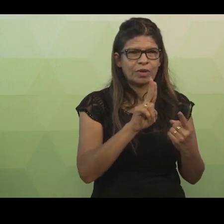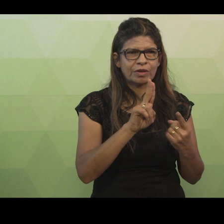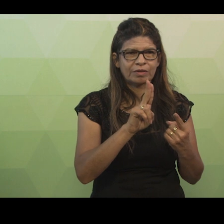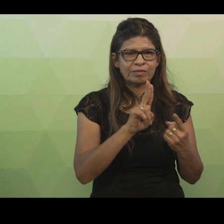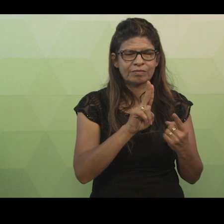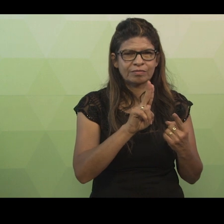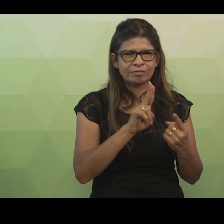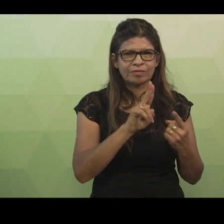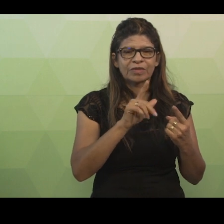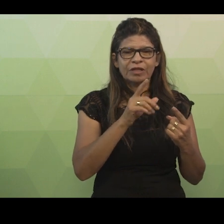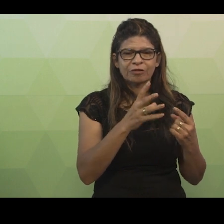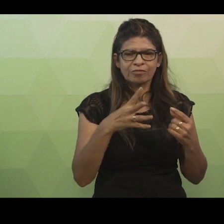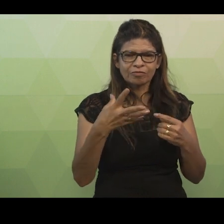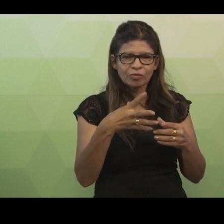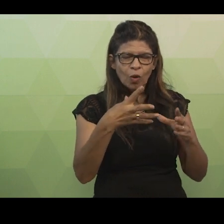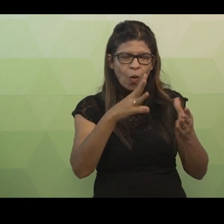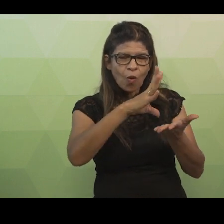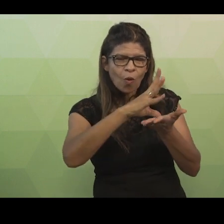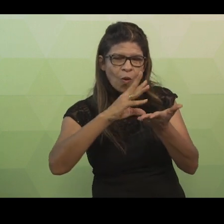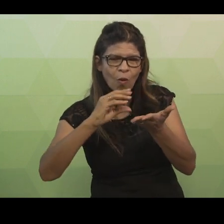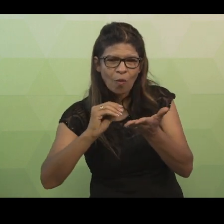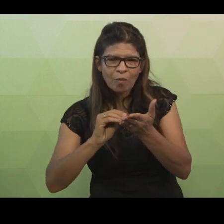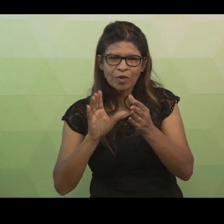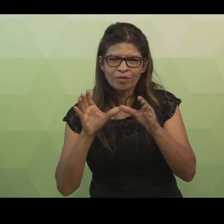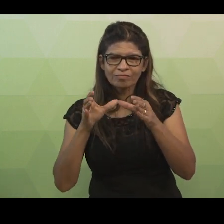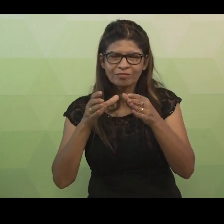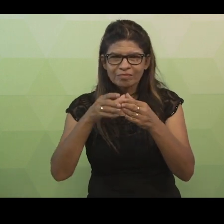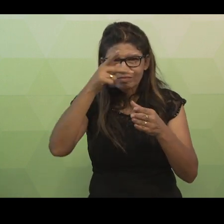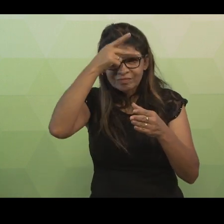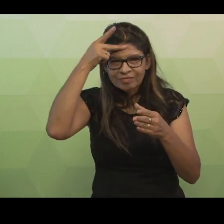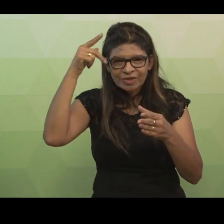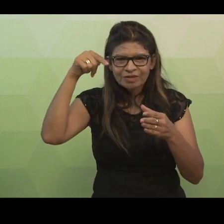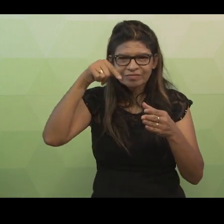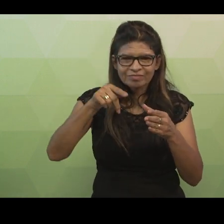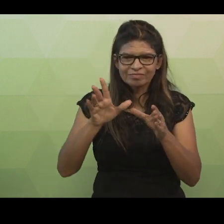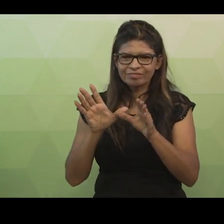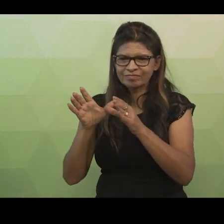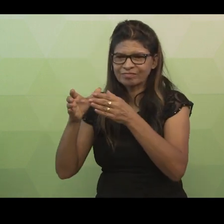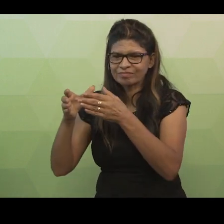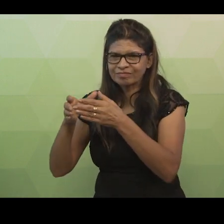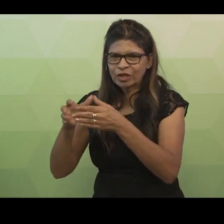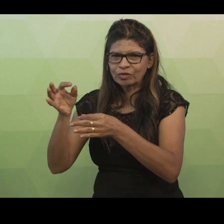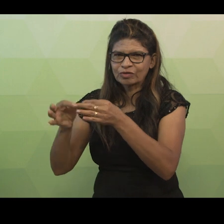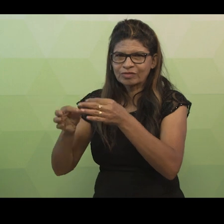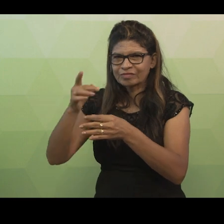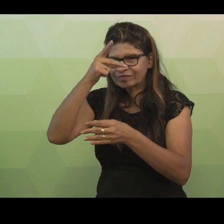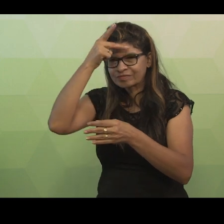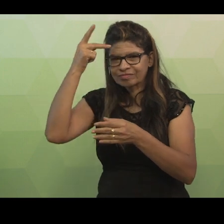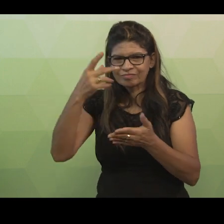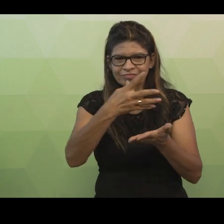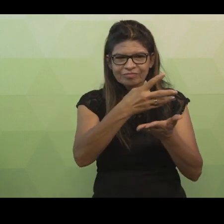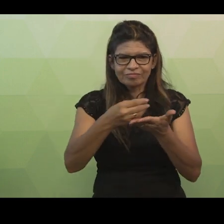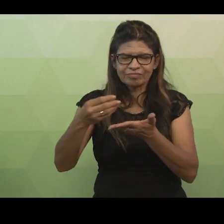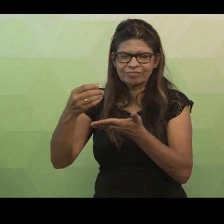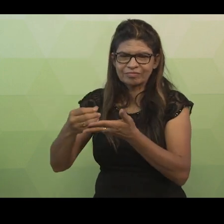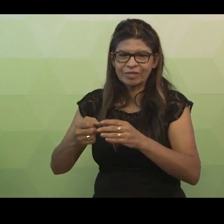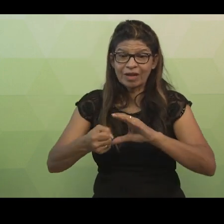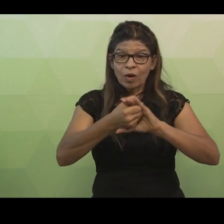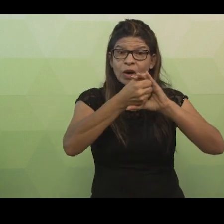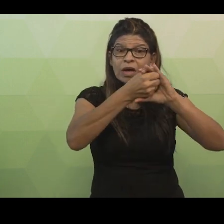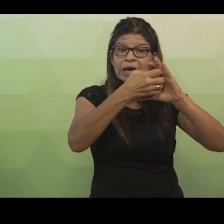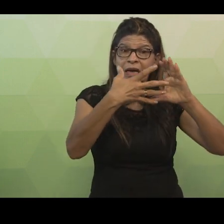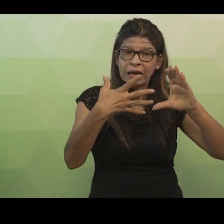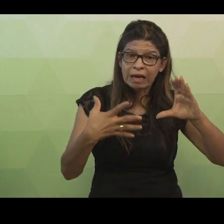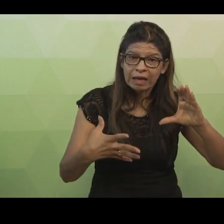classes pessoa física e pessoa jurídica. Desta forma, além do atributo CPF, a pessoa